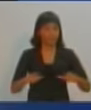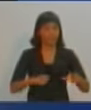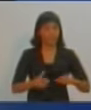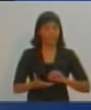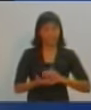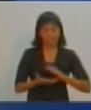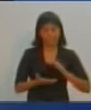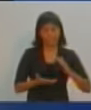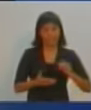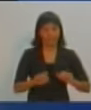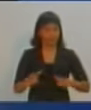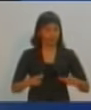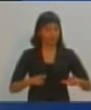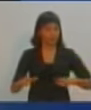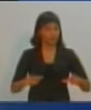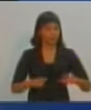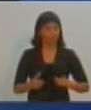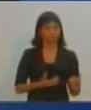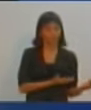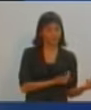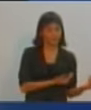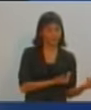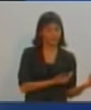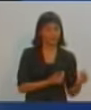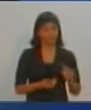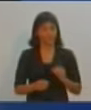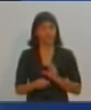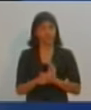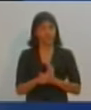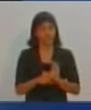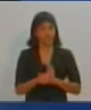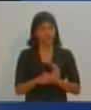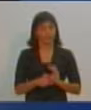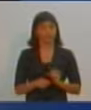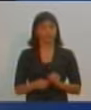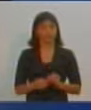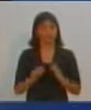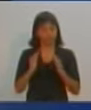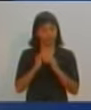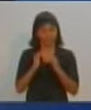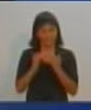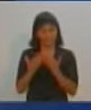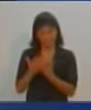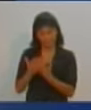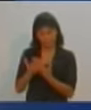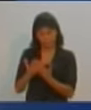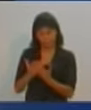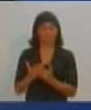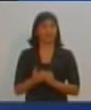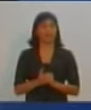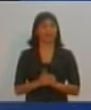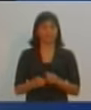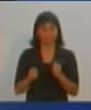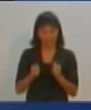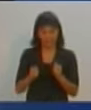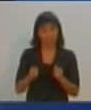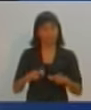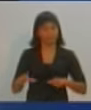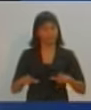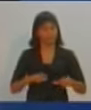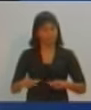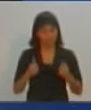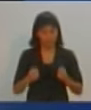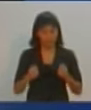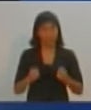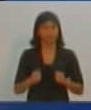capacitarmos esses jovens, trazendo frentes de trabalho para a nossa cidade. Vamos trabalhar firme e com propósito para garantir